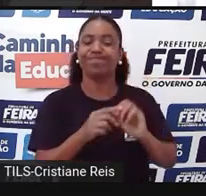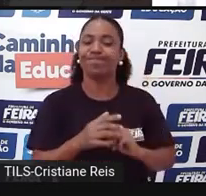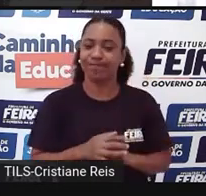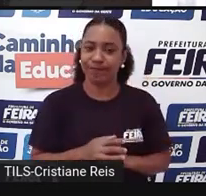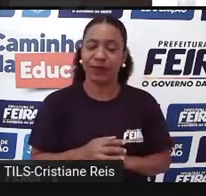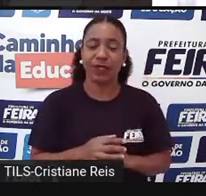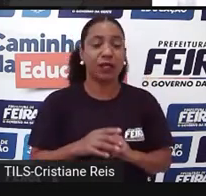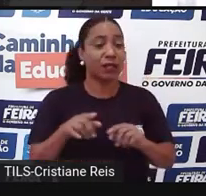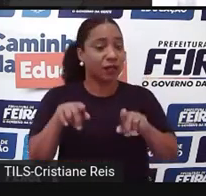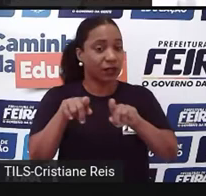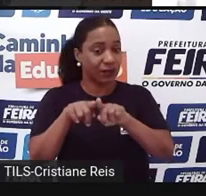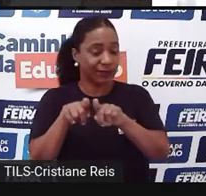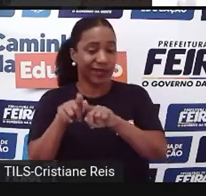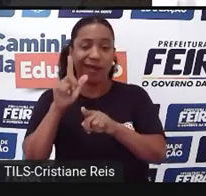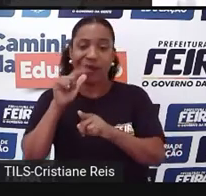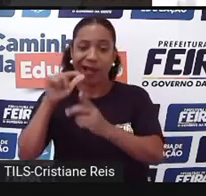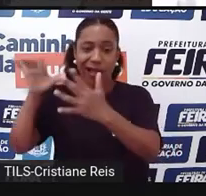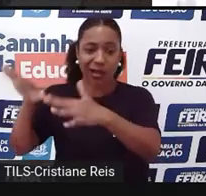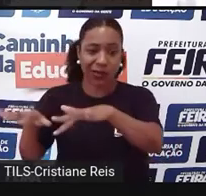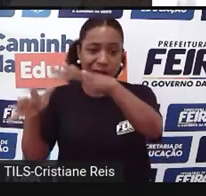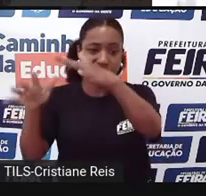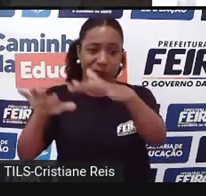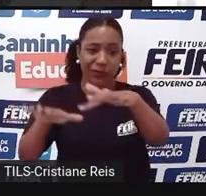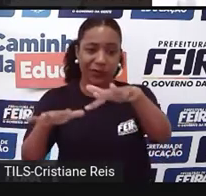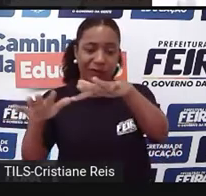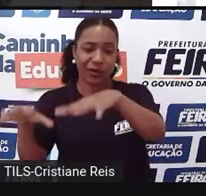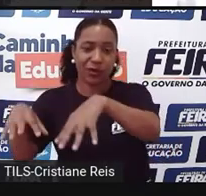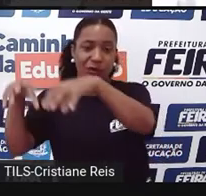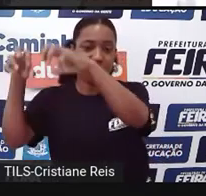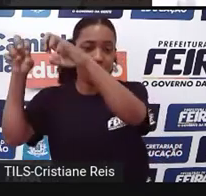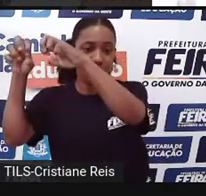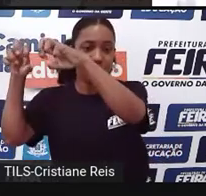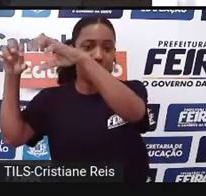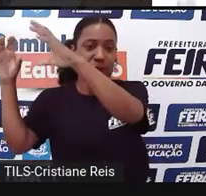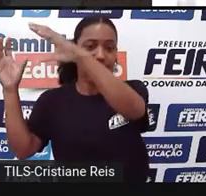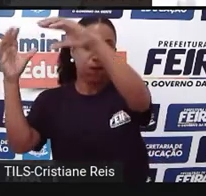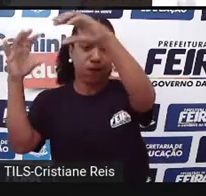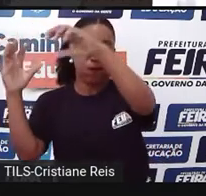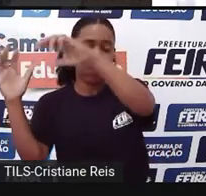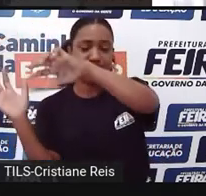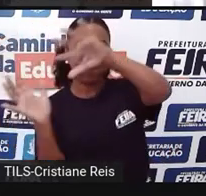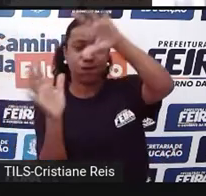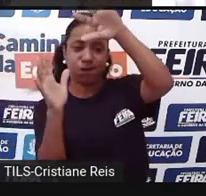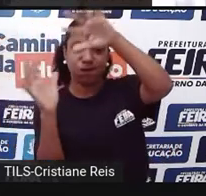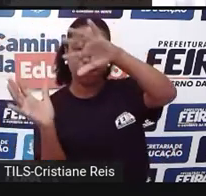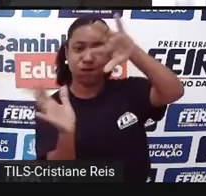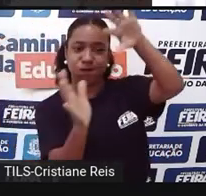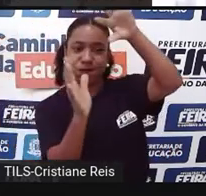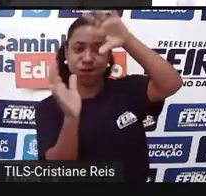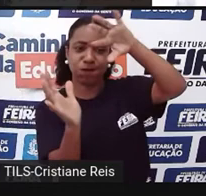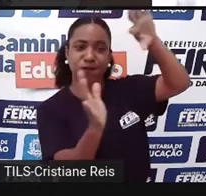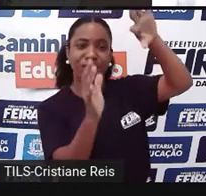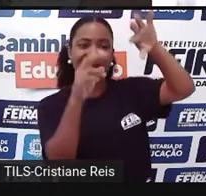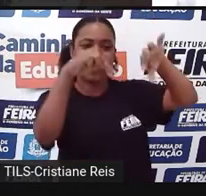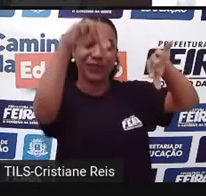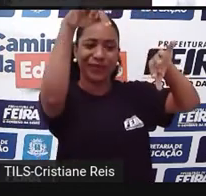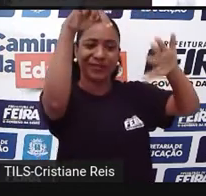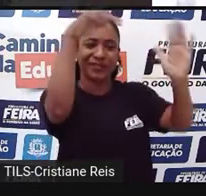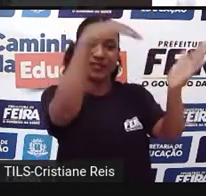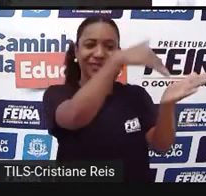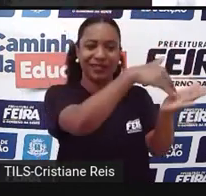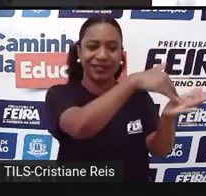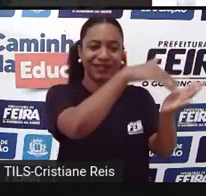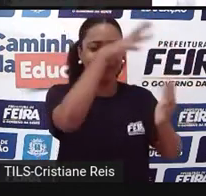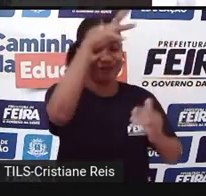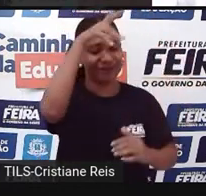essa água pra mais longe. Então, ela vai agraciar essa região do Meio Norte até a região da Amazônia. Outro fator, a influência